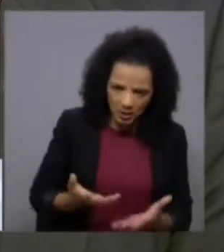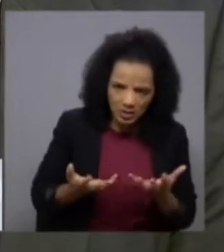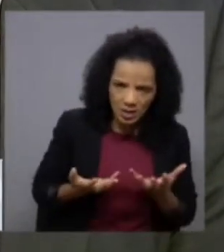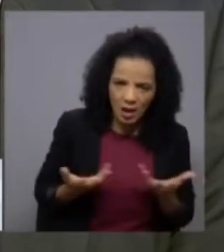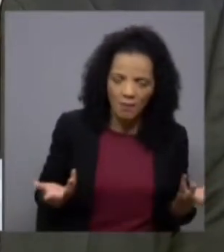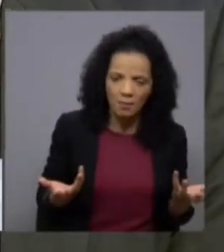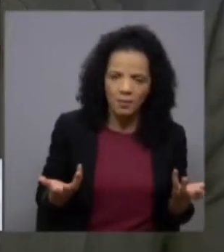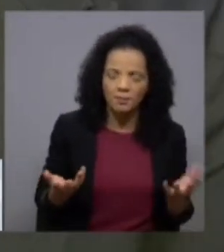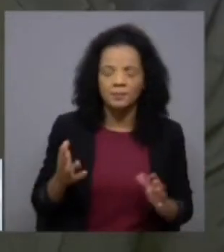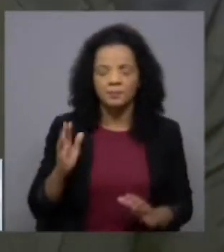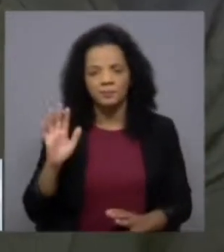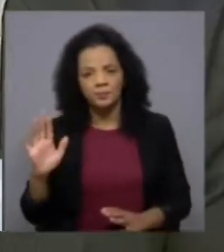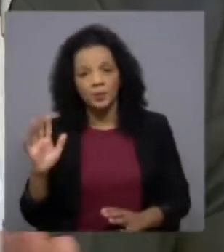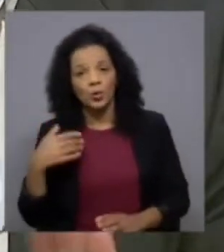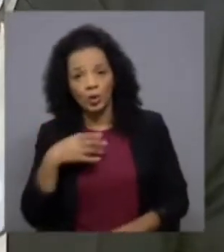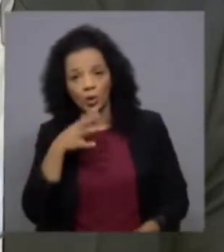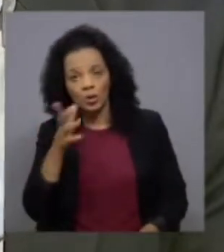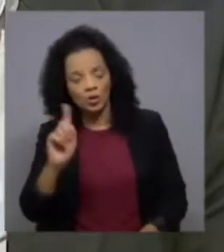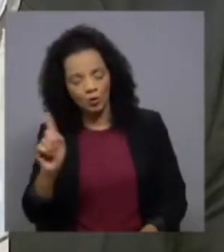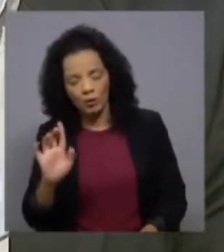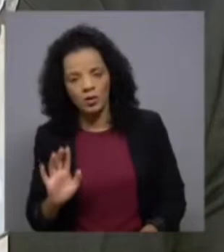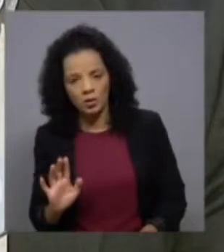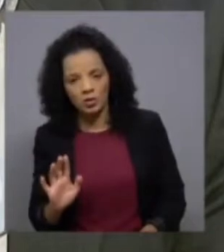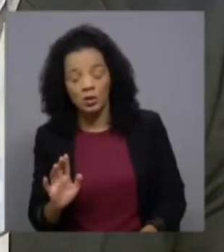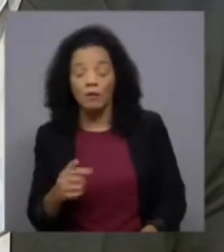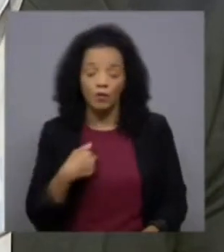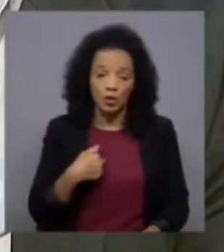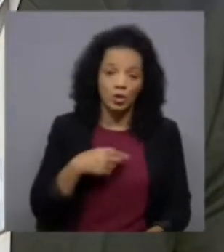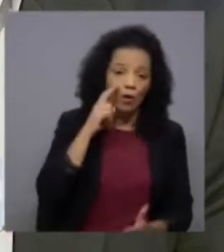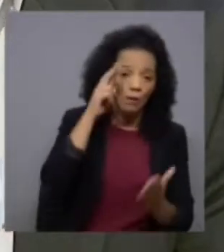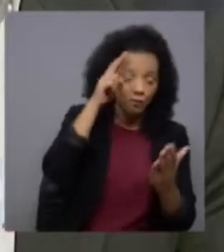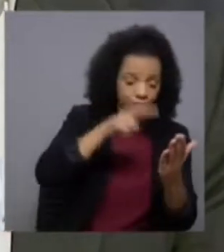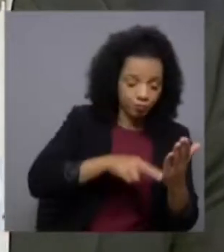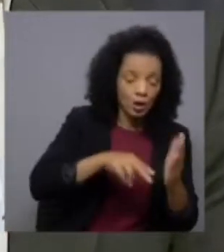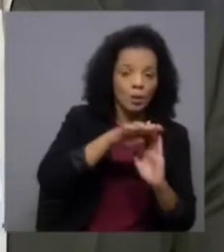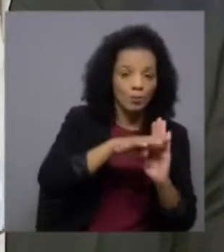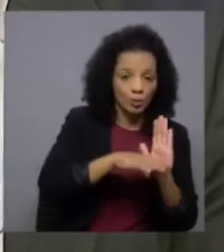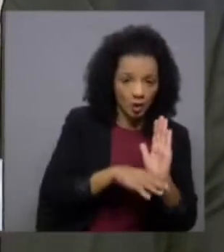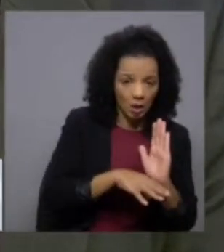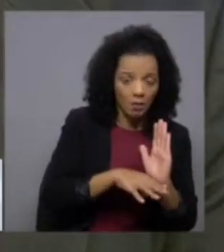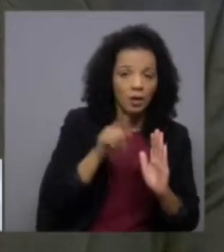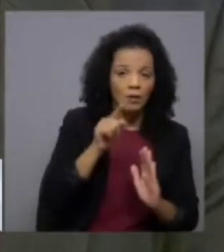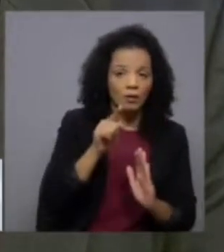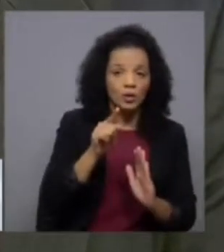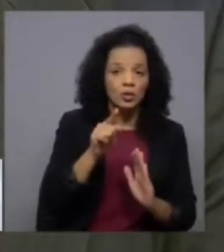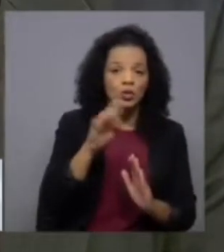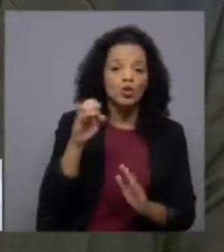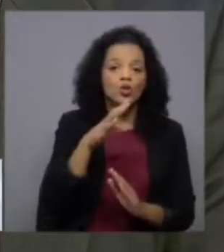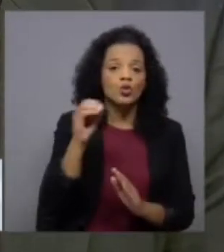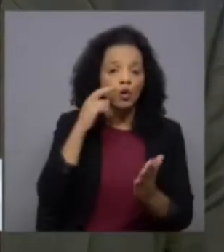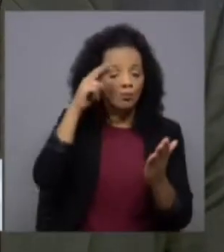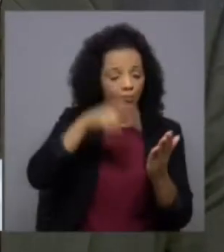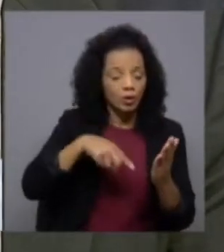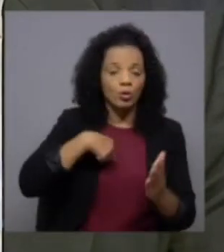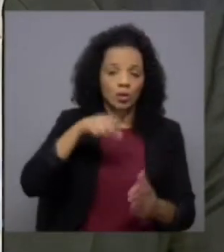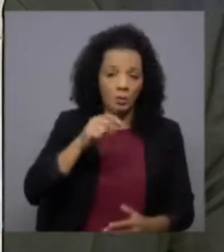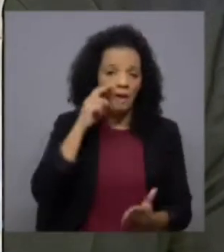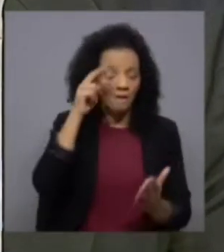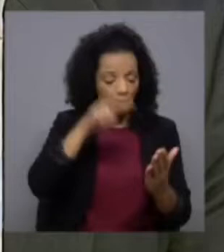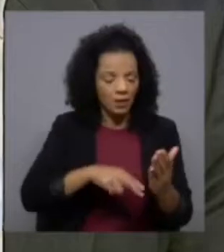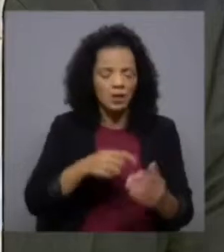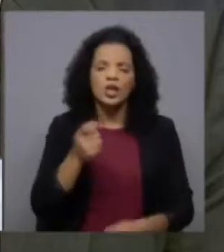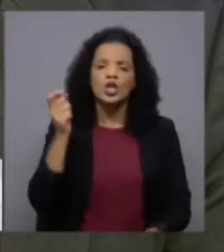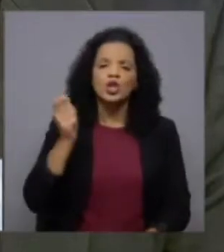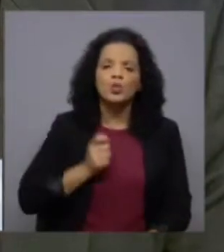não caricaturemos o que eu acabei de descobrir mas foi isto que eu vi no programa foi isso que João Dendo Feria referiu que viu e eu vi também é o